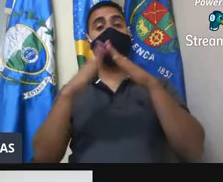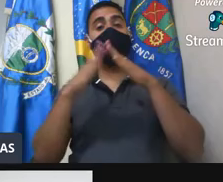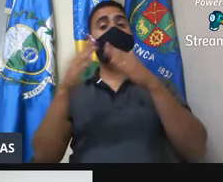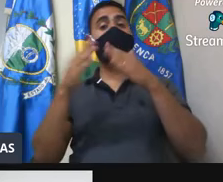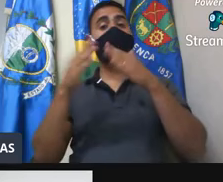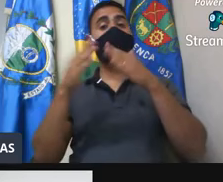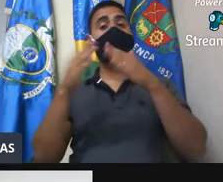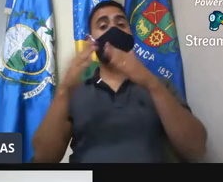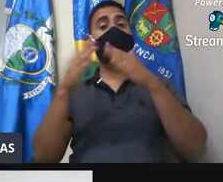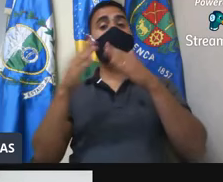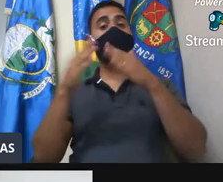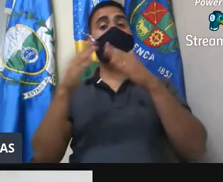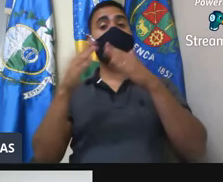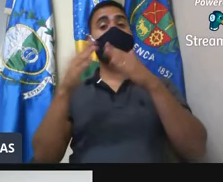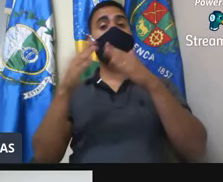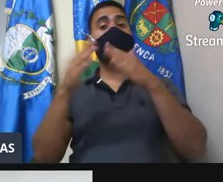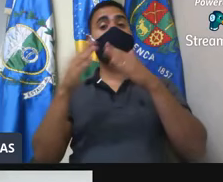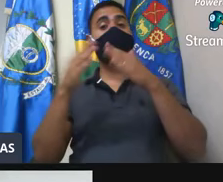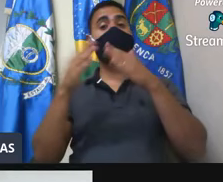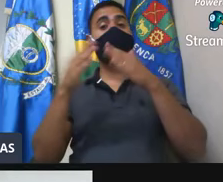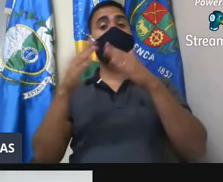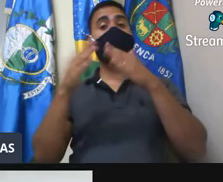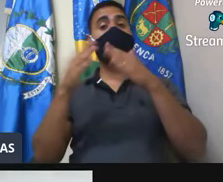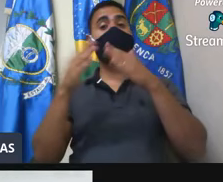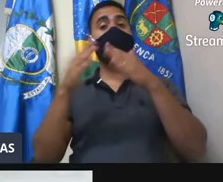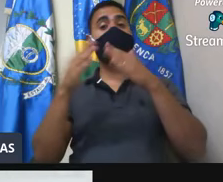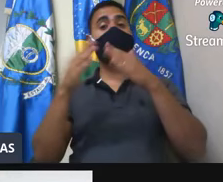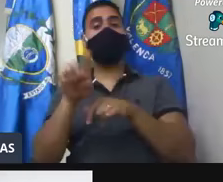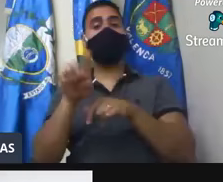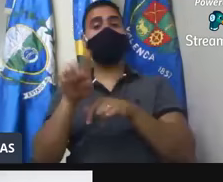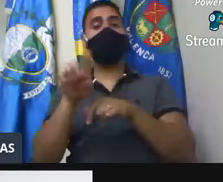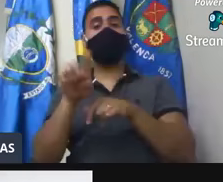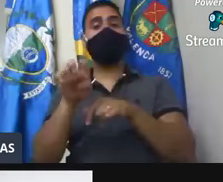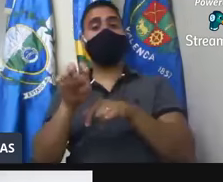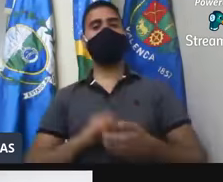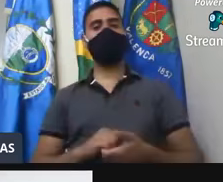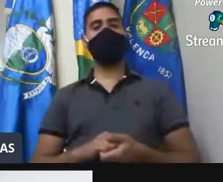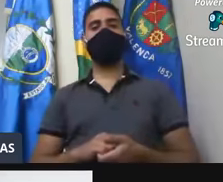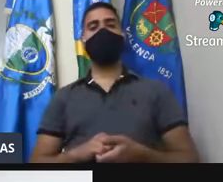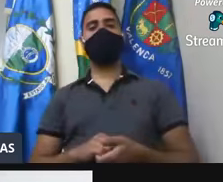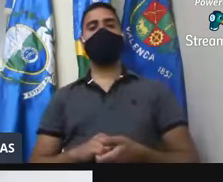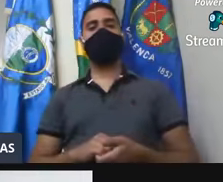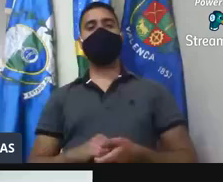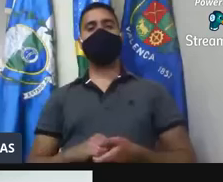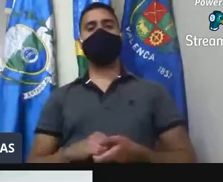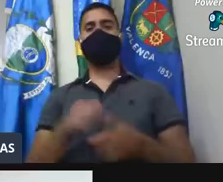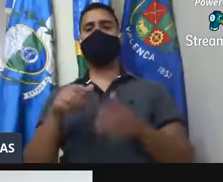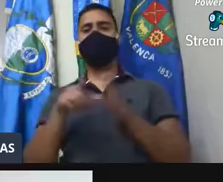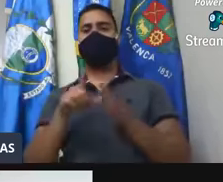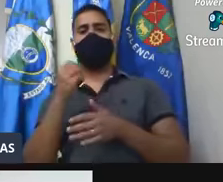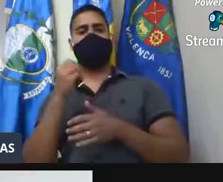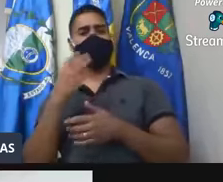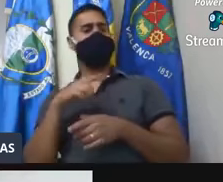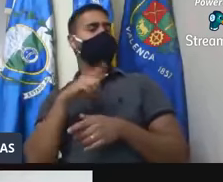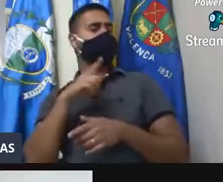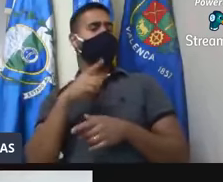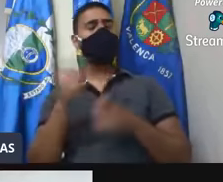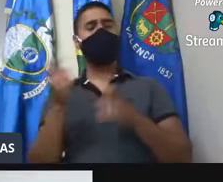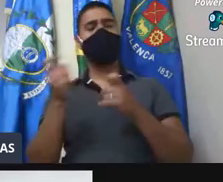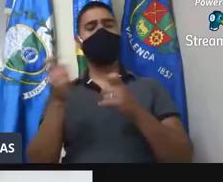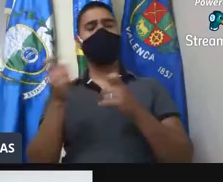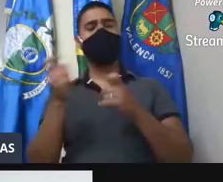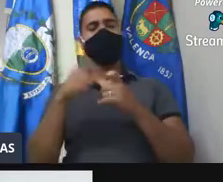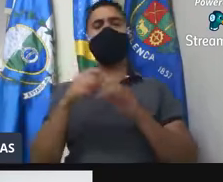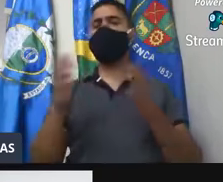à, a antiga venda do Zezé, um grande amigo nosso, que funcionava perfeitamente esse